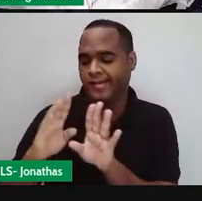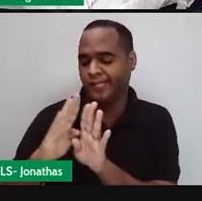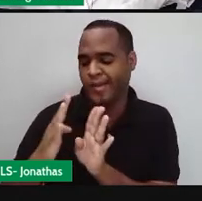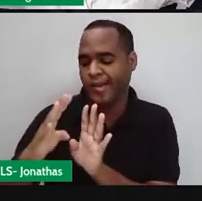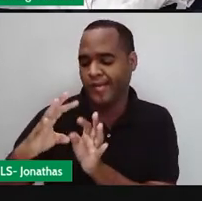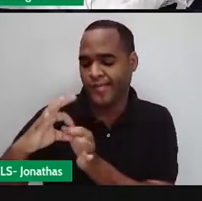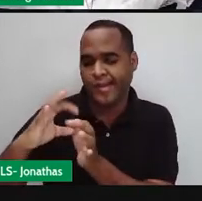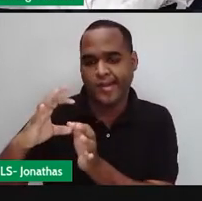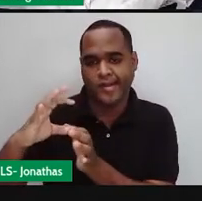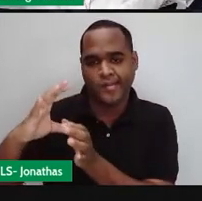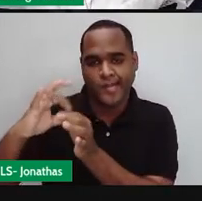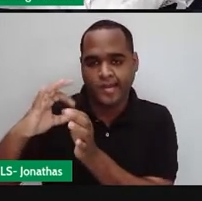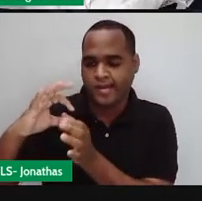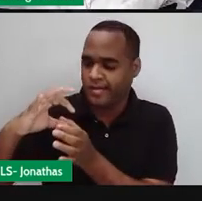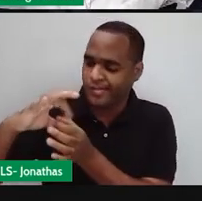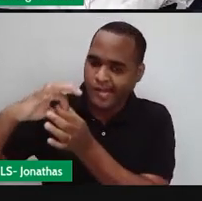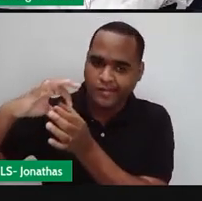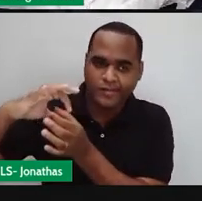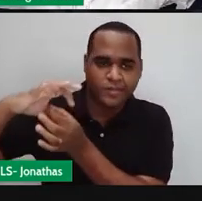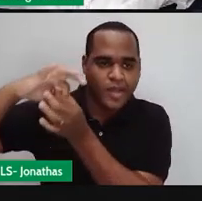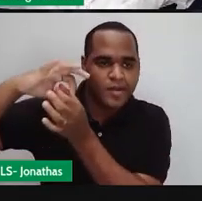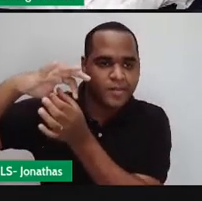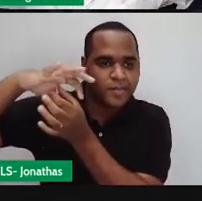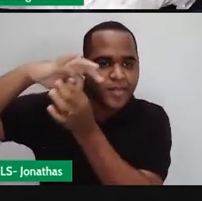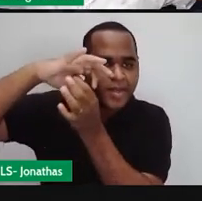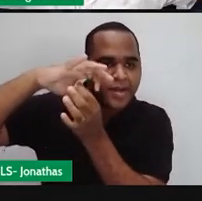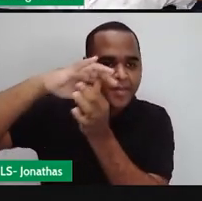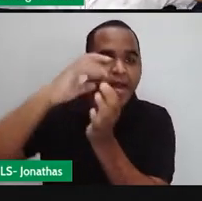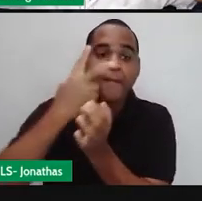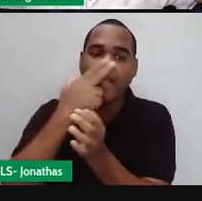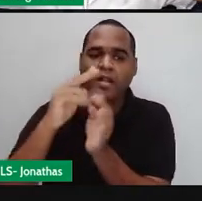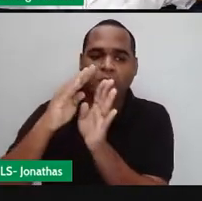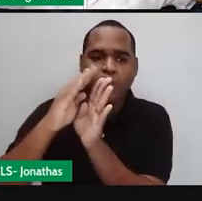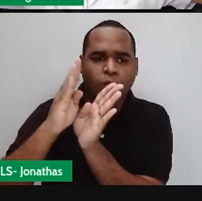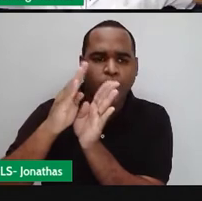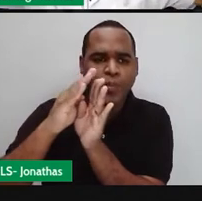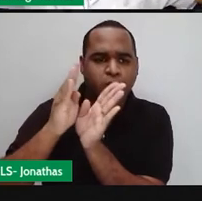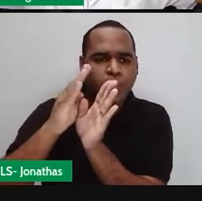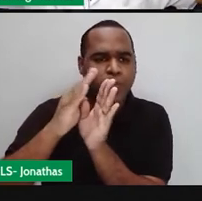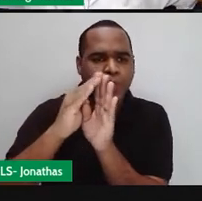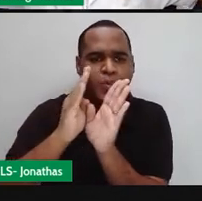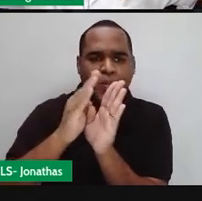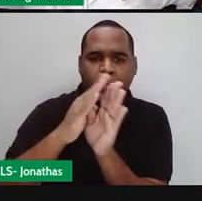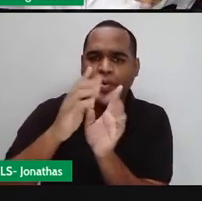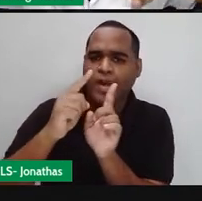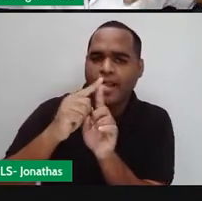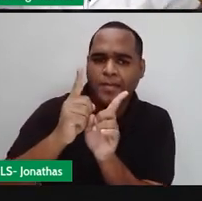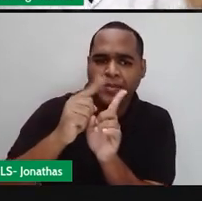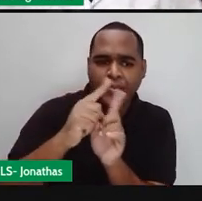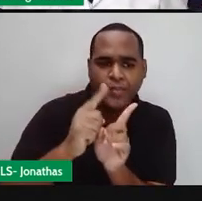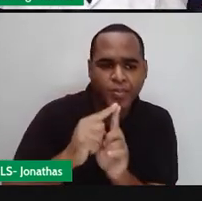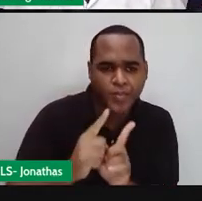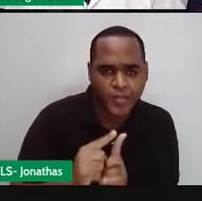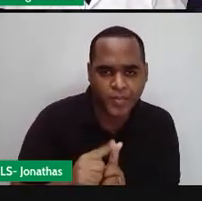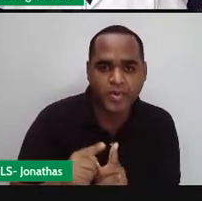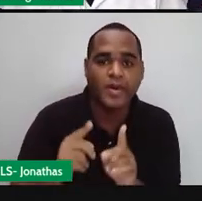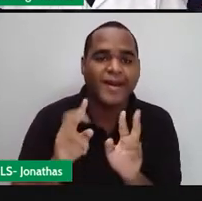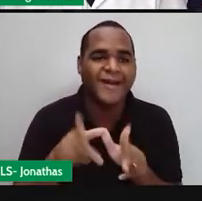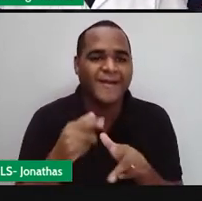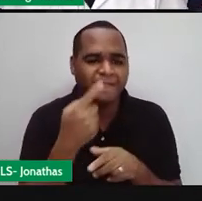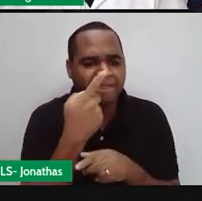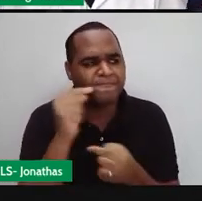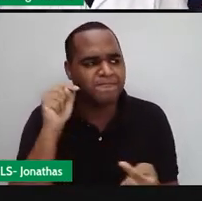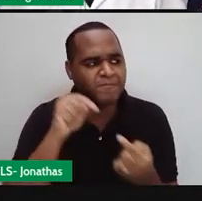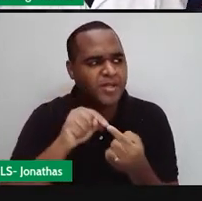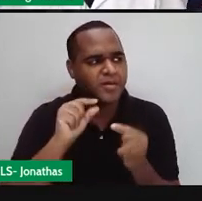com o outro, esses dois lados formam uma abertura. E essa abertura é nada mais, nada